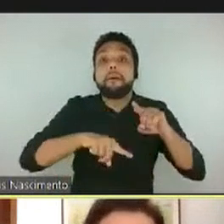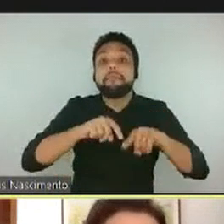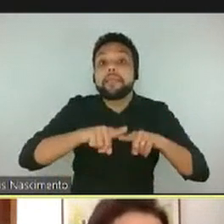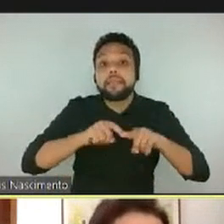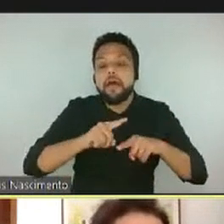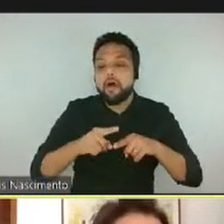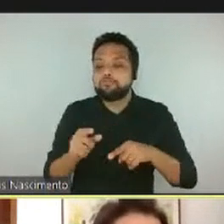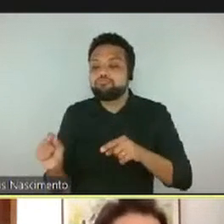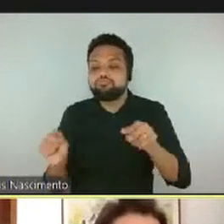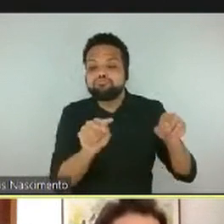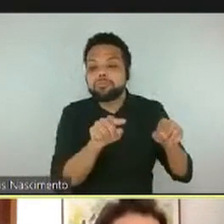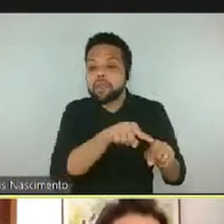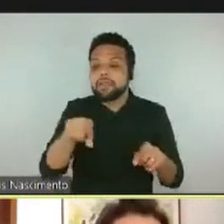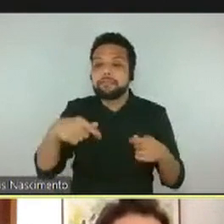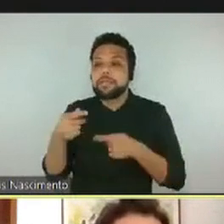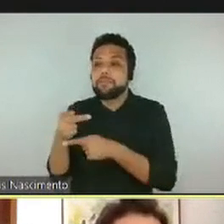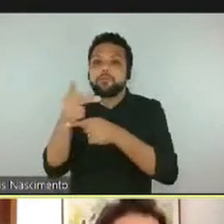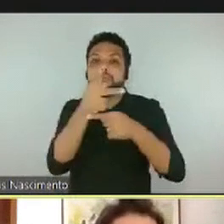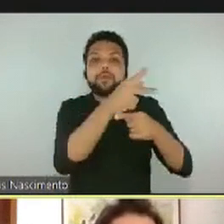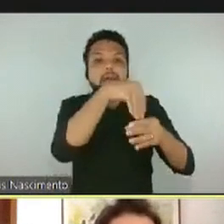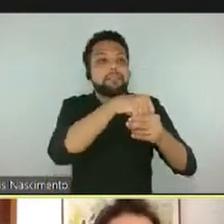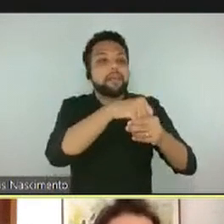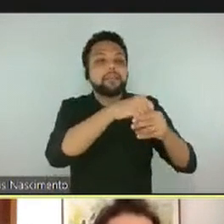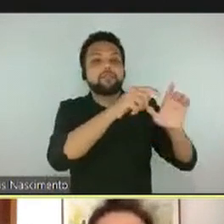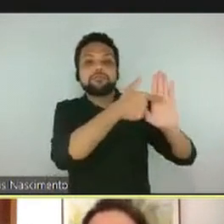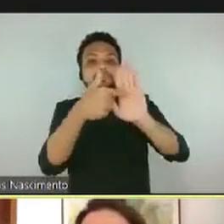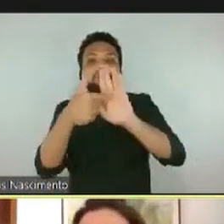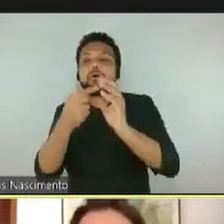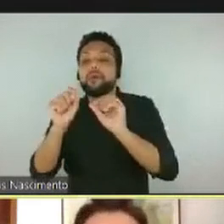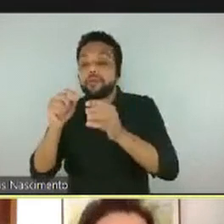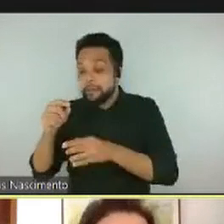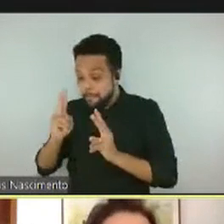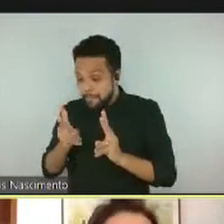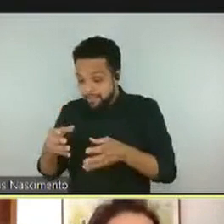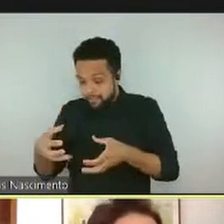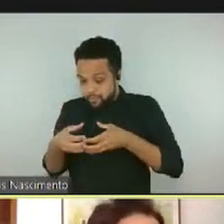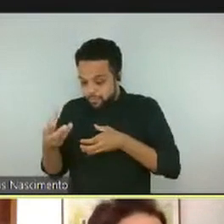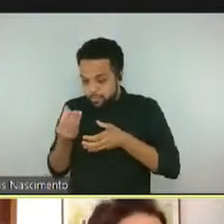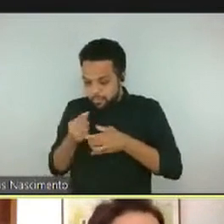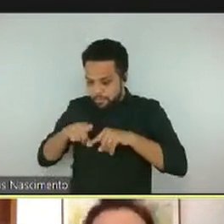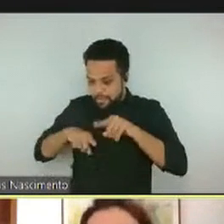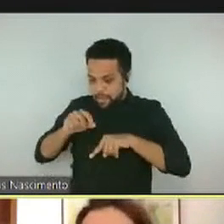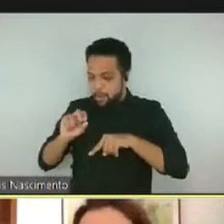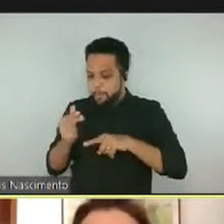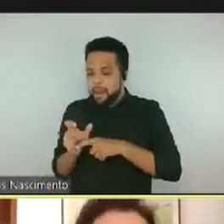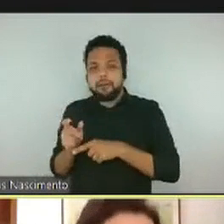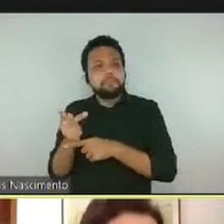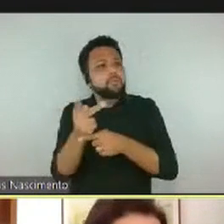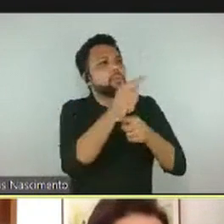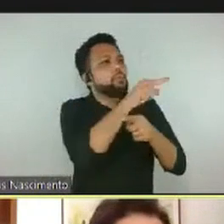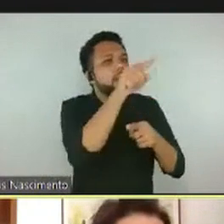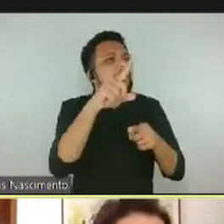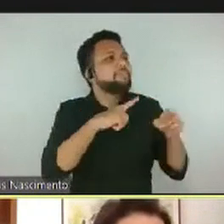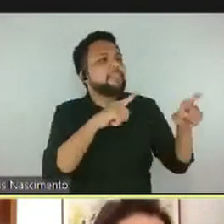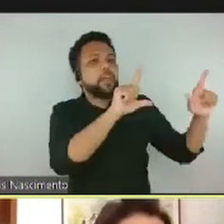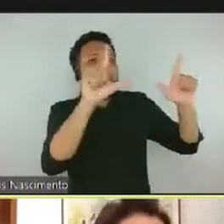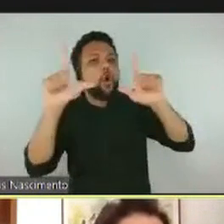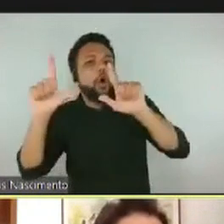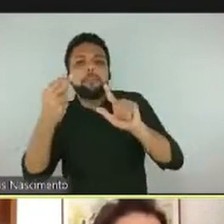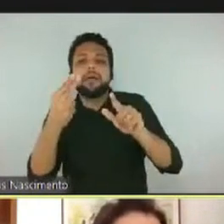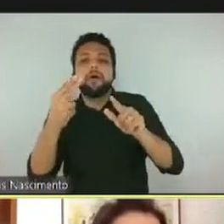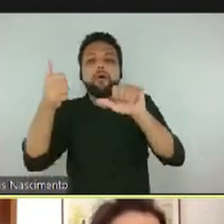obras. Então, essa dinâmica estabelece um clima de curiosidade, de desafio e de parceria entre as pessoas,